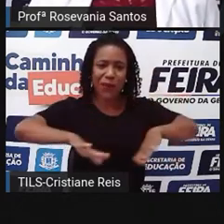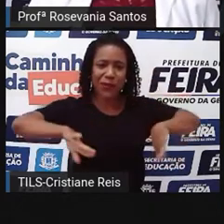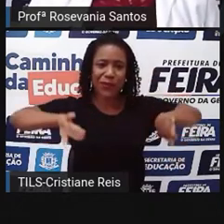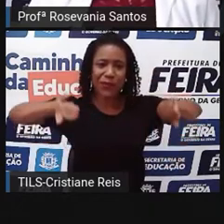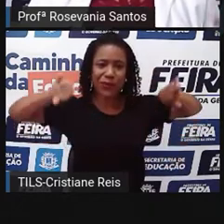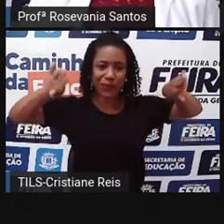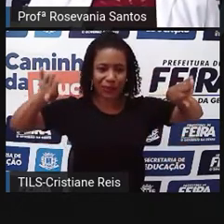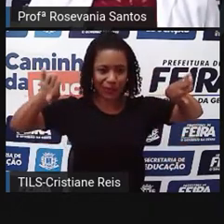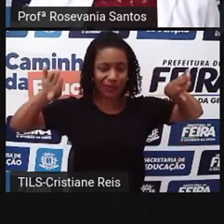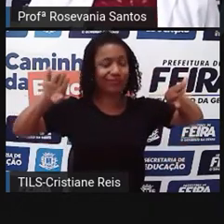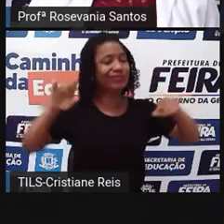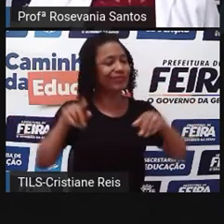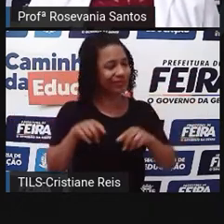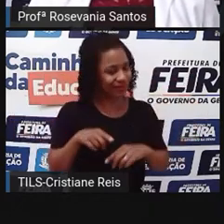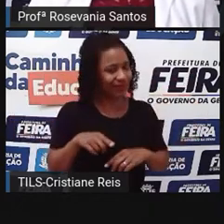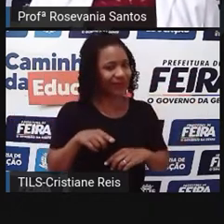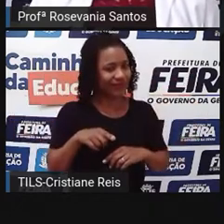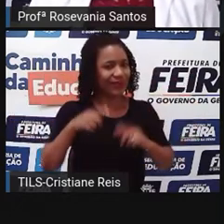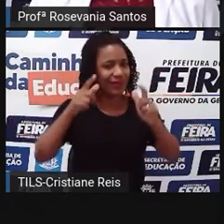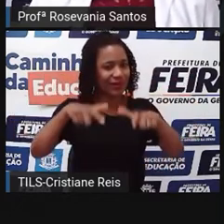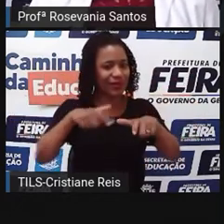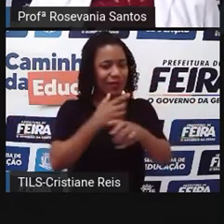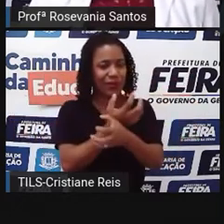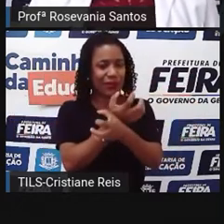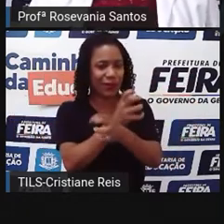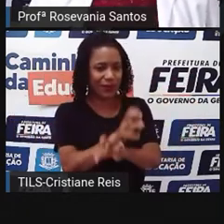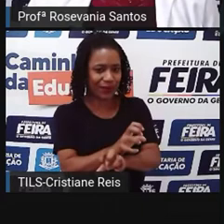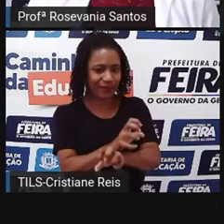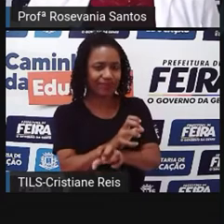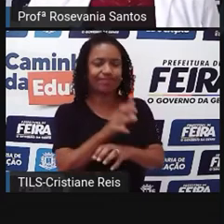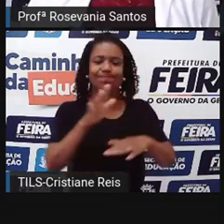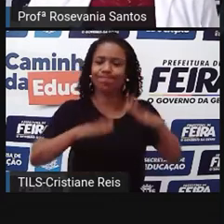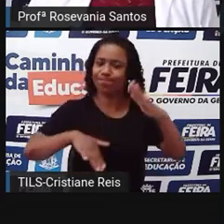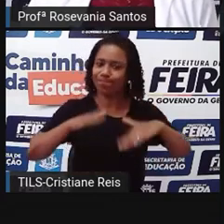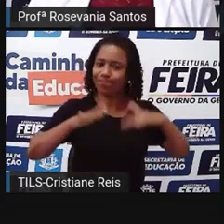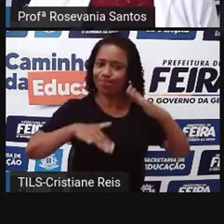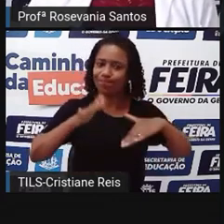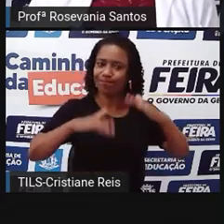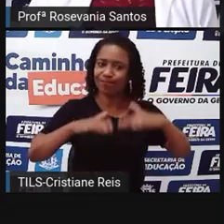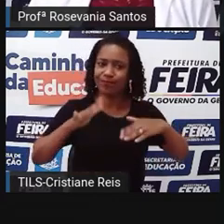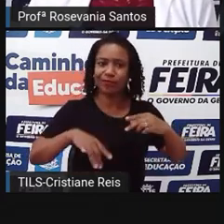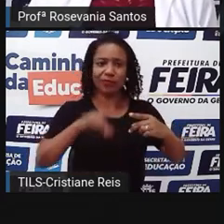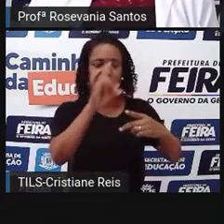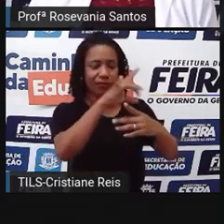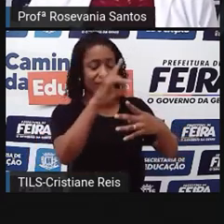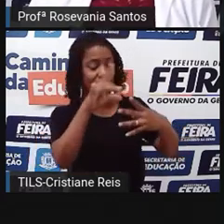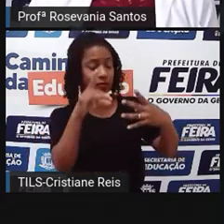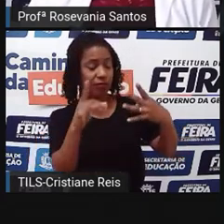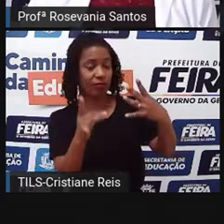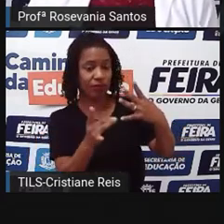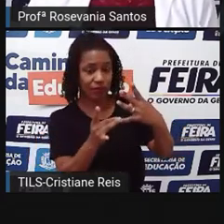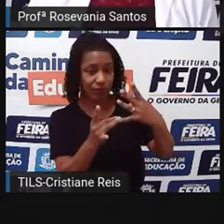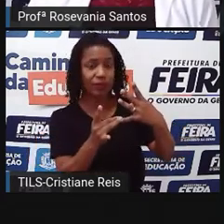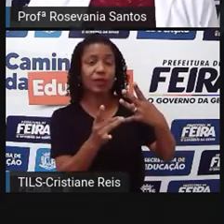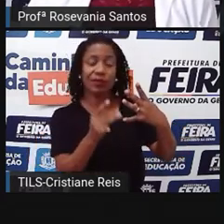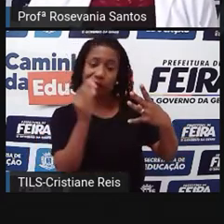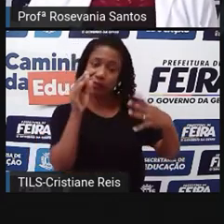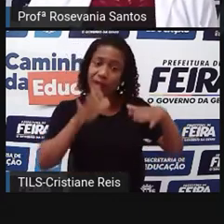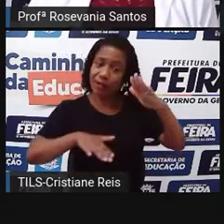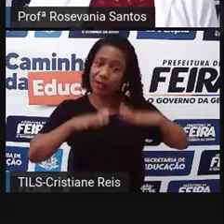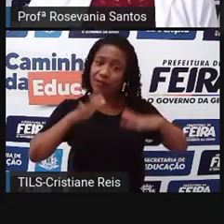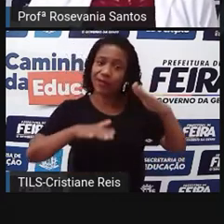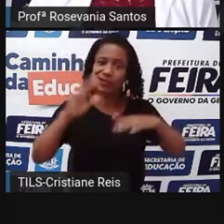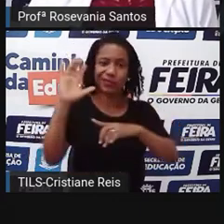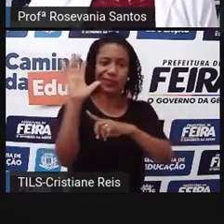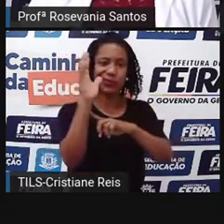tem também uma greche totalmente diferente. Aliás, qualquer vegetação dessas aqui que a gente estiver falando, dentro dessas